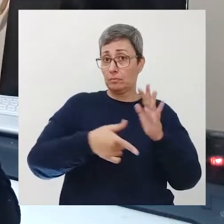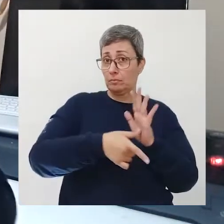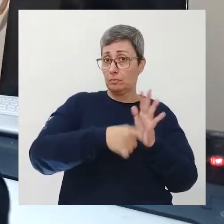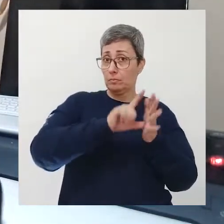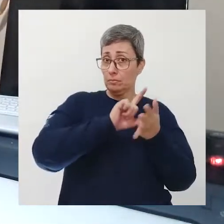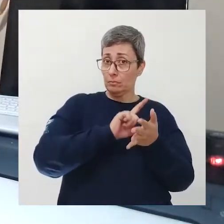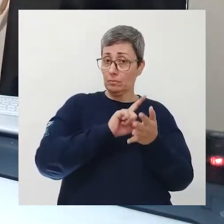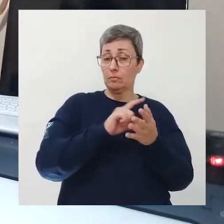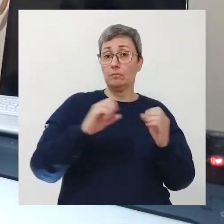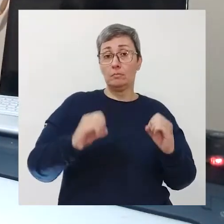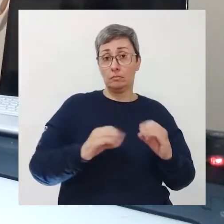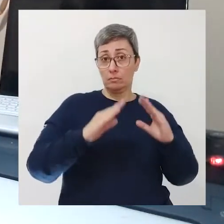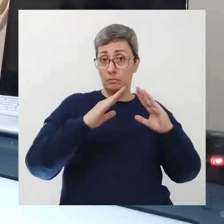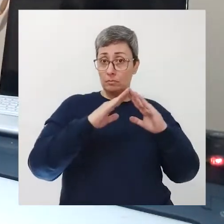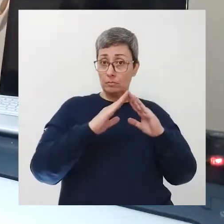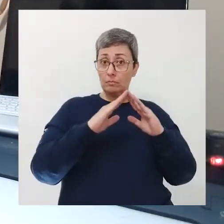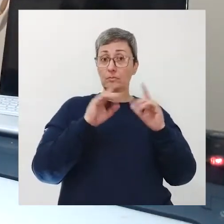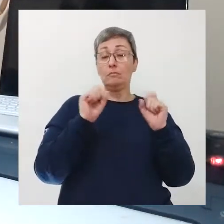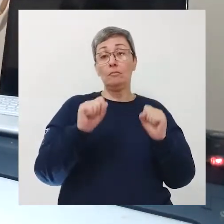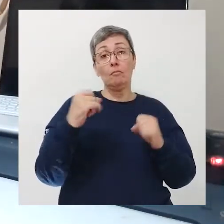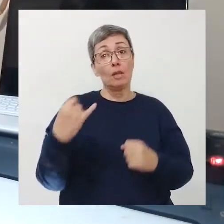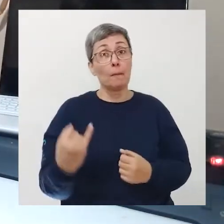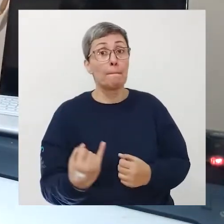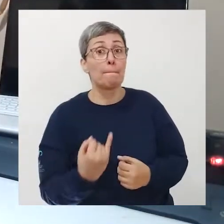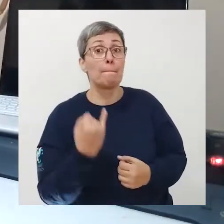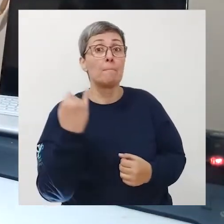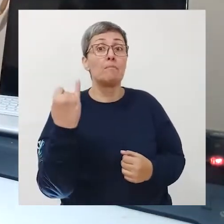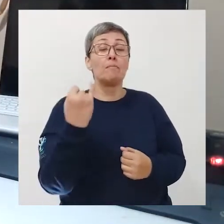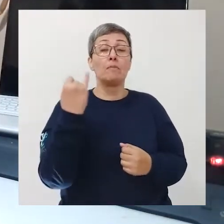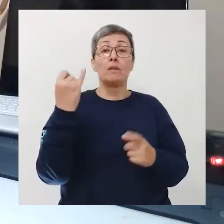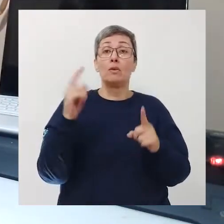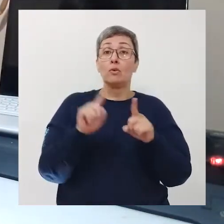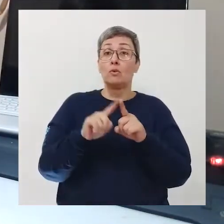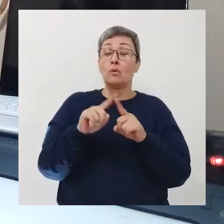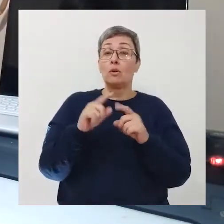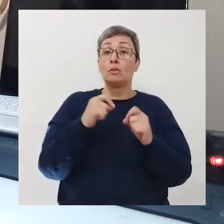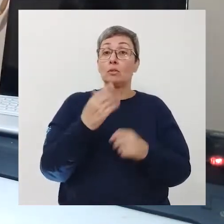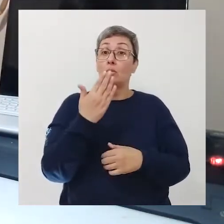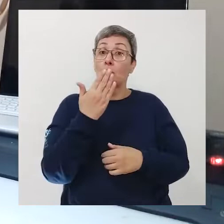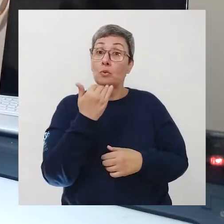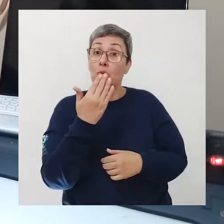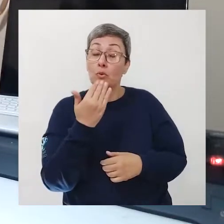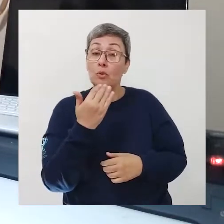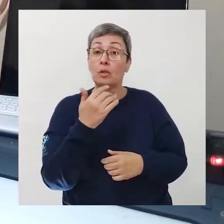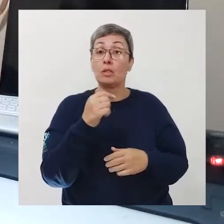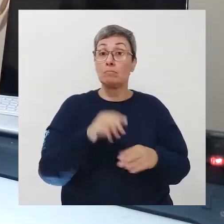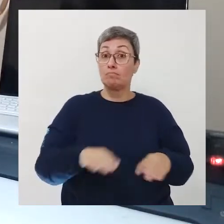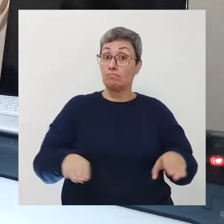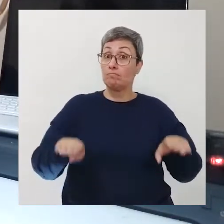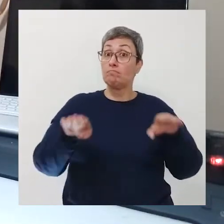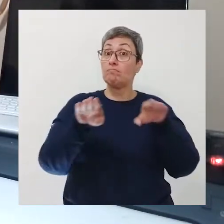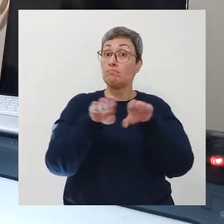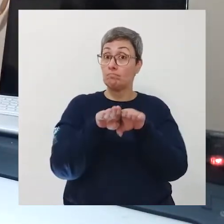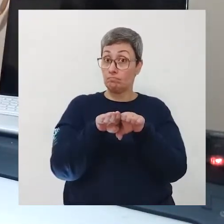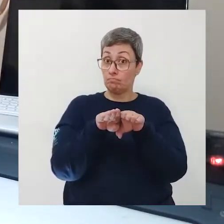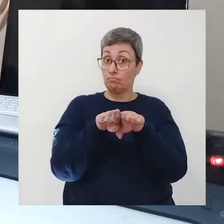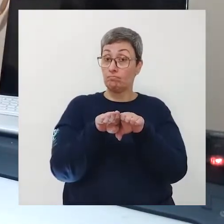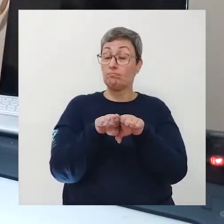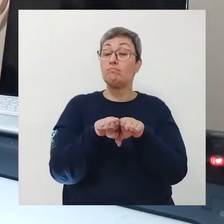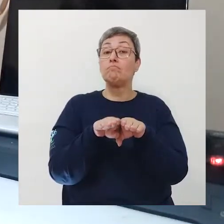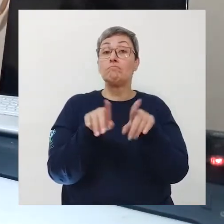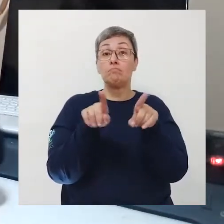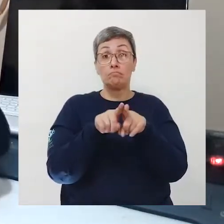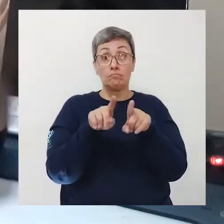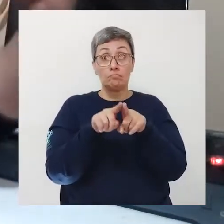em outros programas é importante ter uma alimentação equilibrada